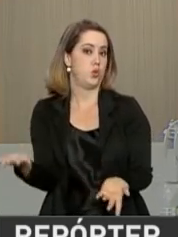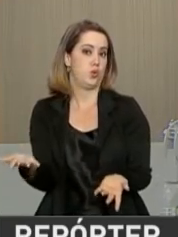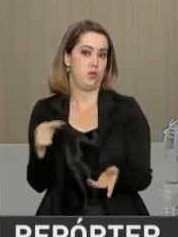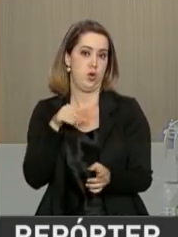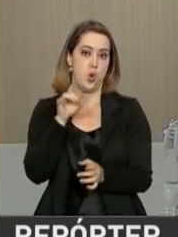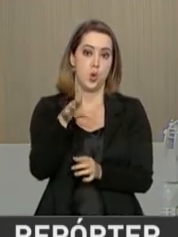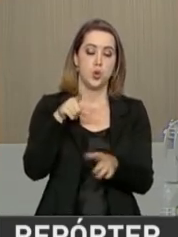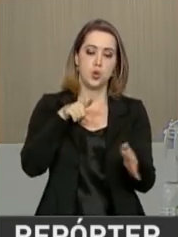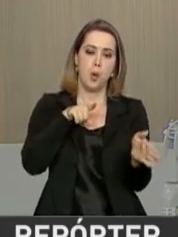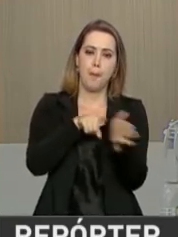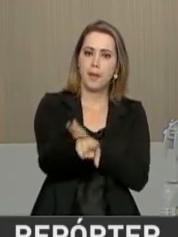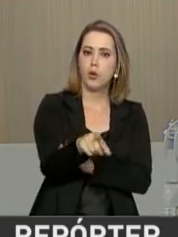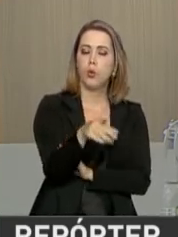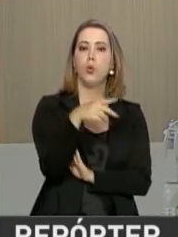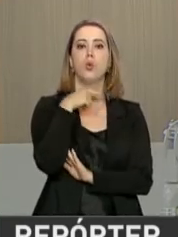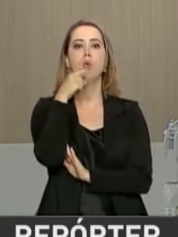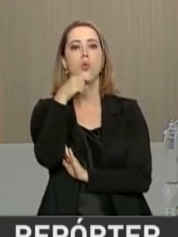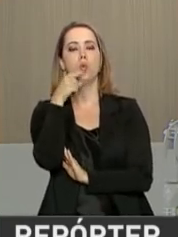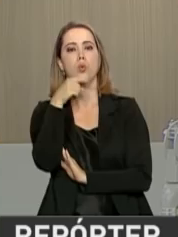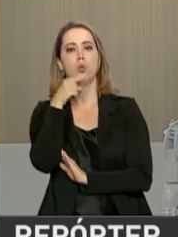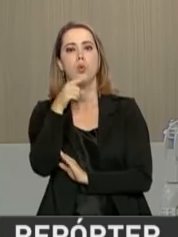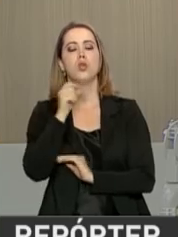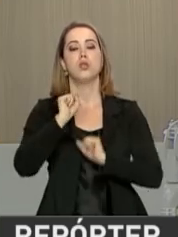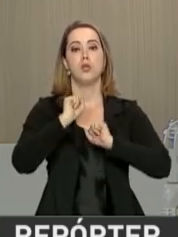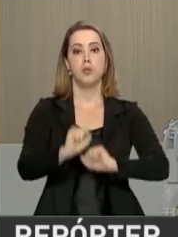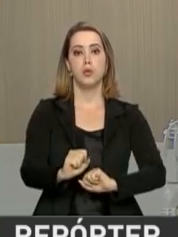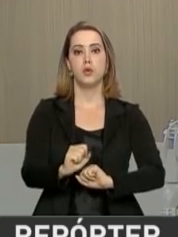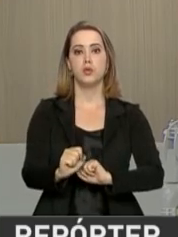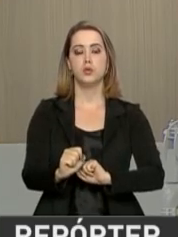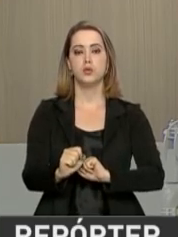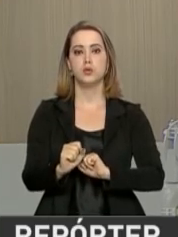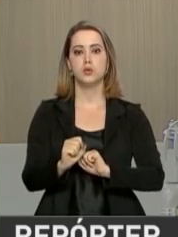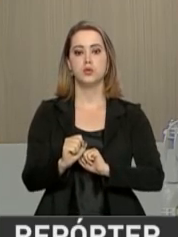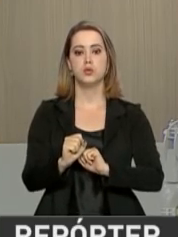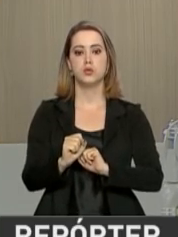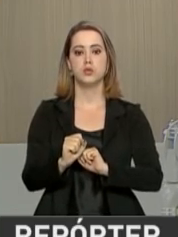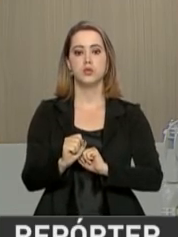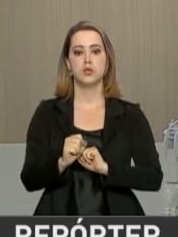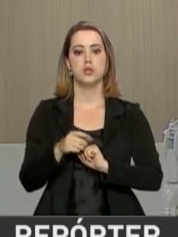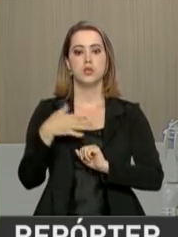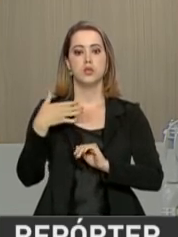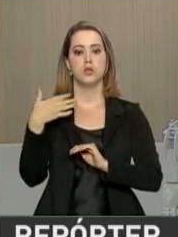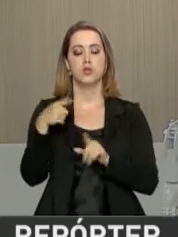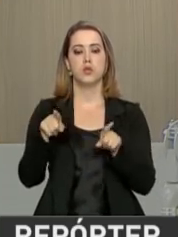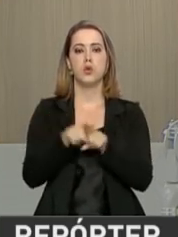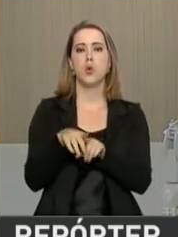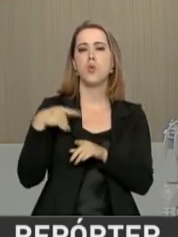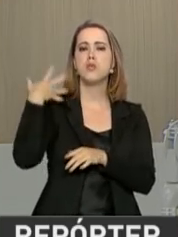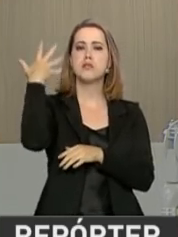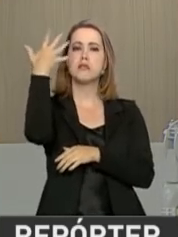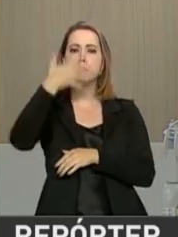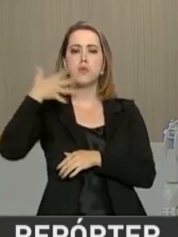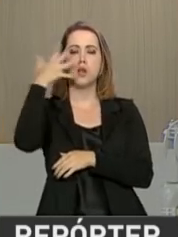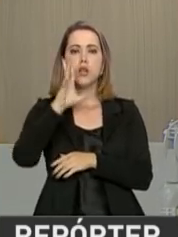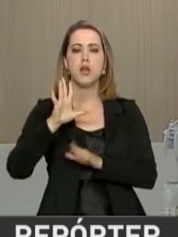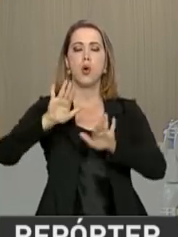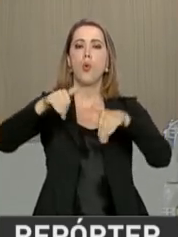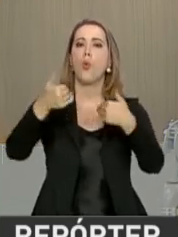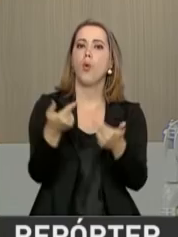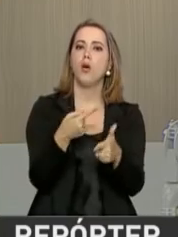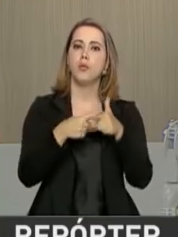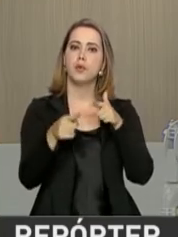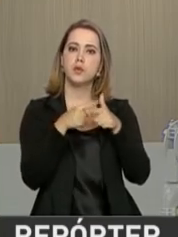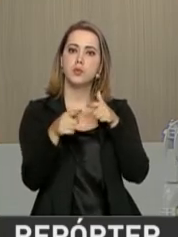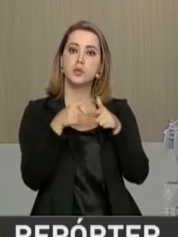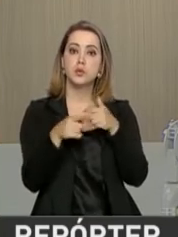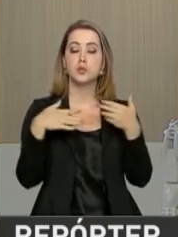manda sua mensagem, grava sua mensagem e conta a história dele, do que ele está passando e a voz do Brasil